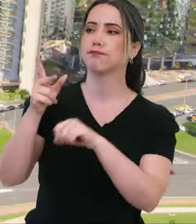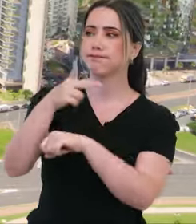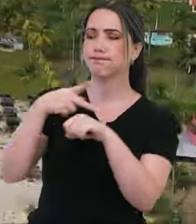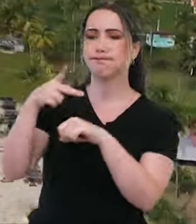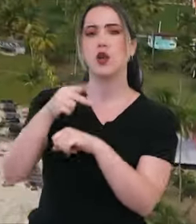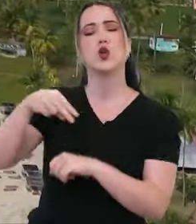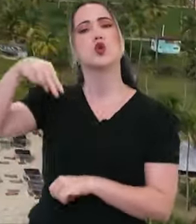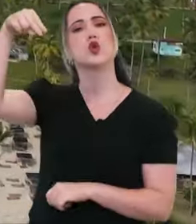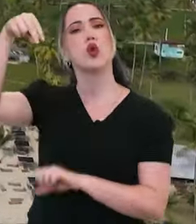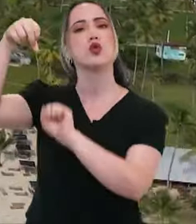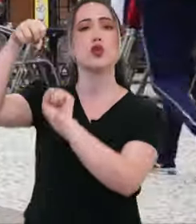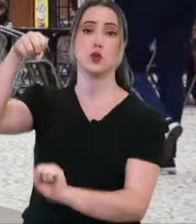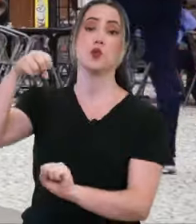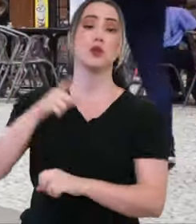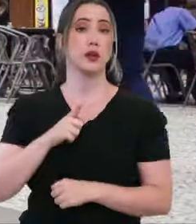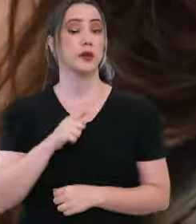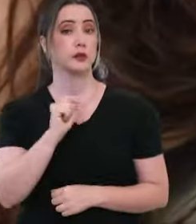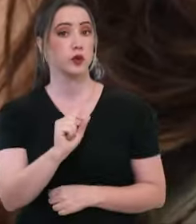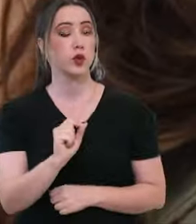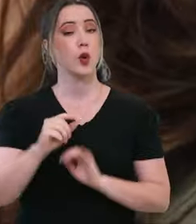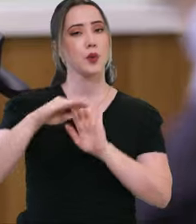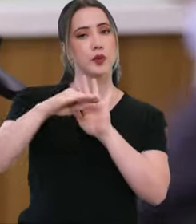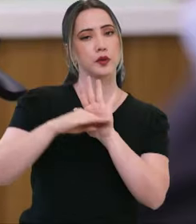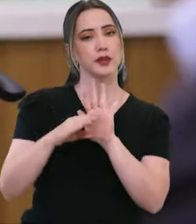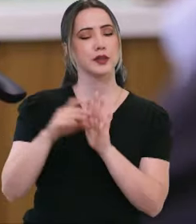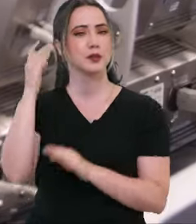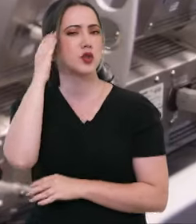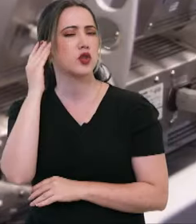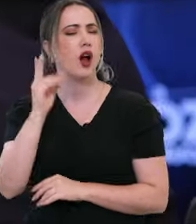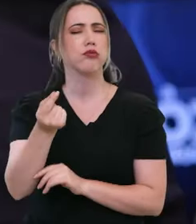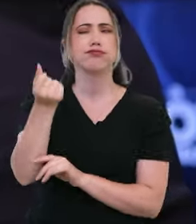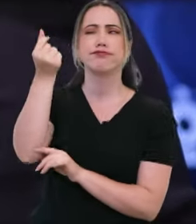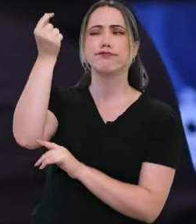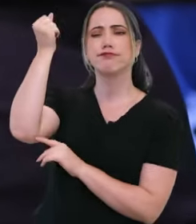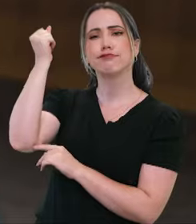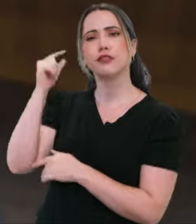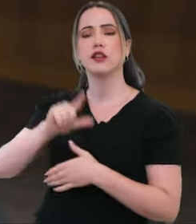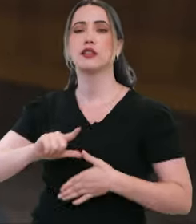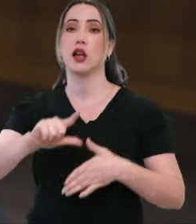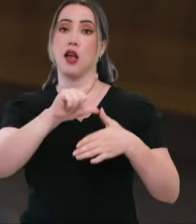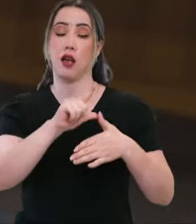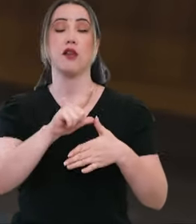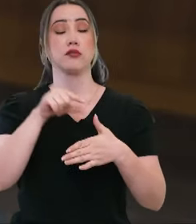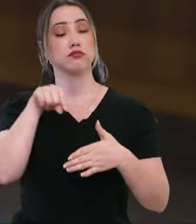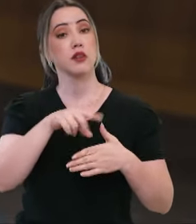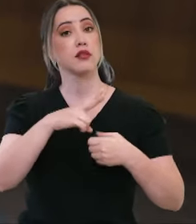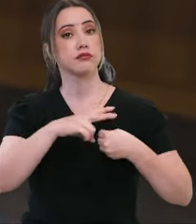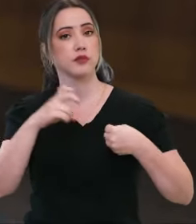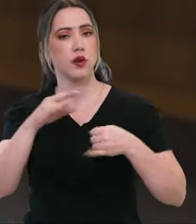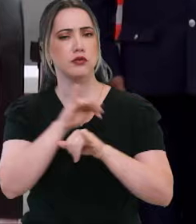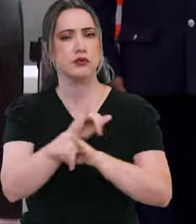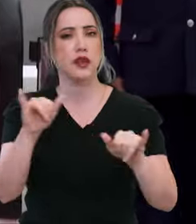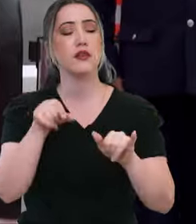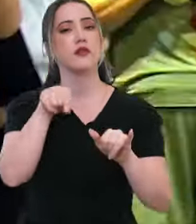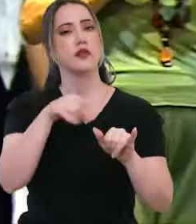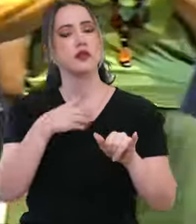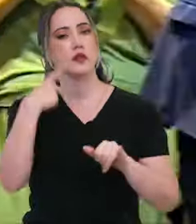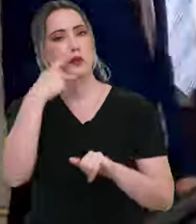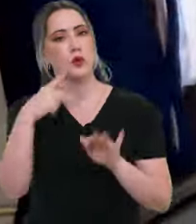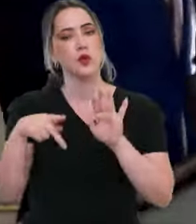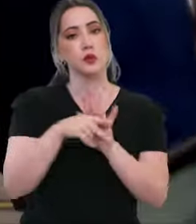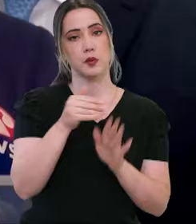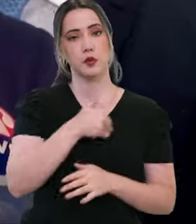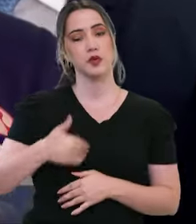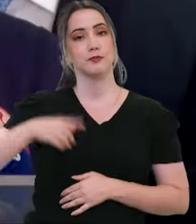as regiões do país, de norte a sul. Programa de rádio mais antigo da América Latina. A Voz do Brasil informa o cidadão sobre as políticas